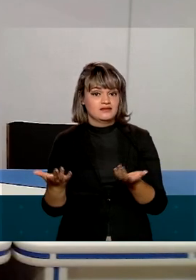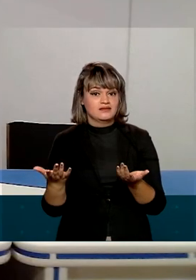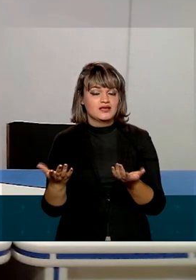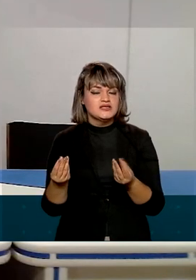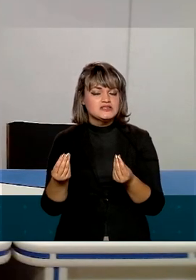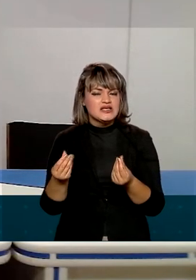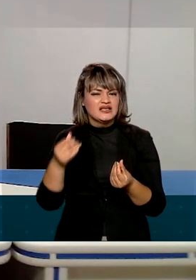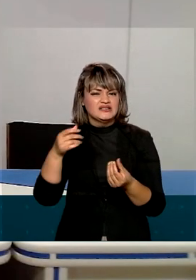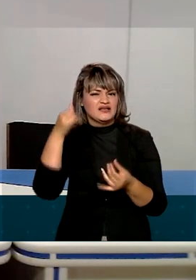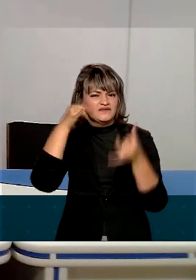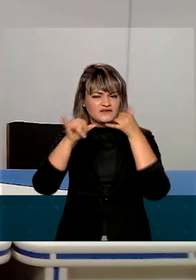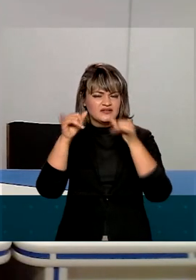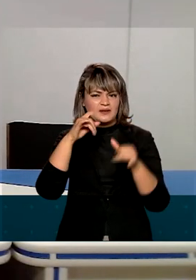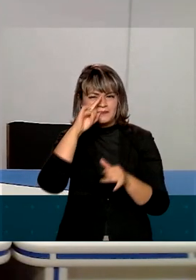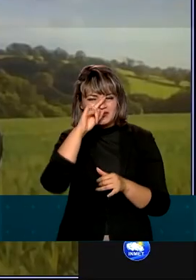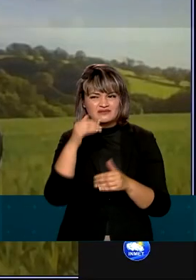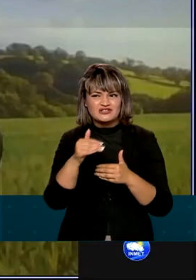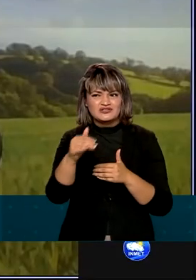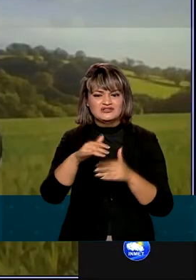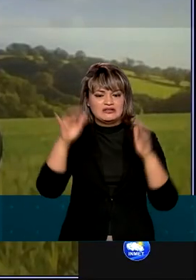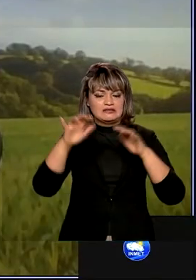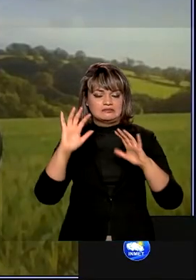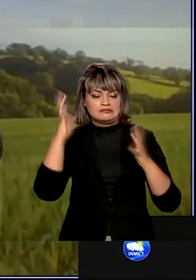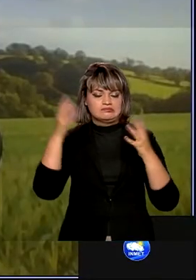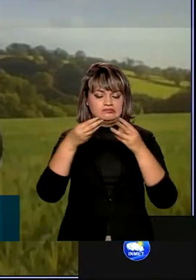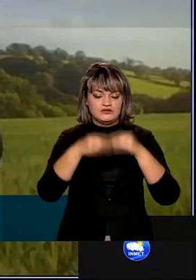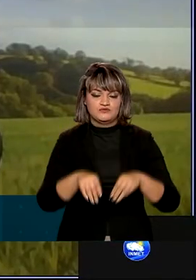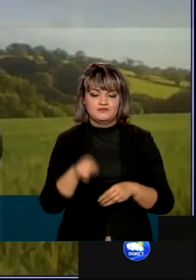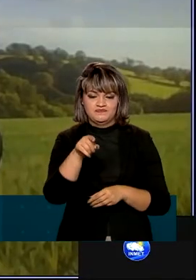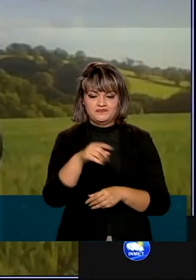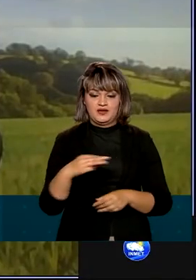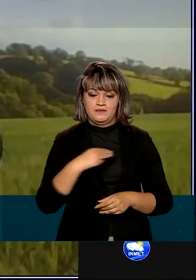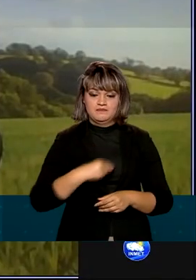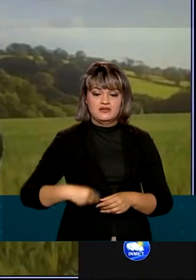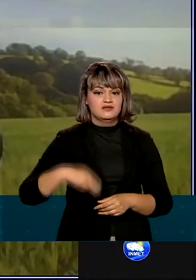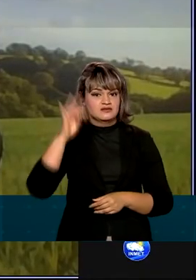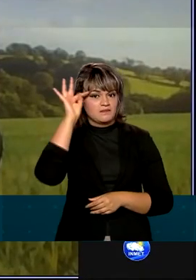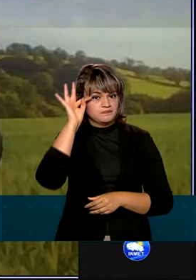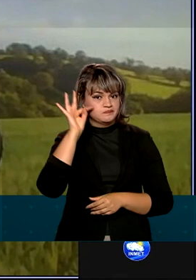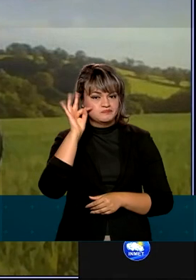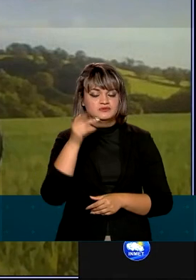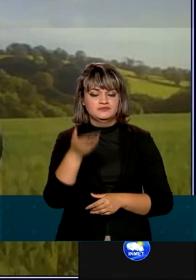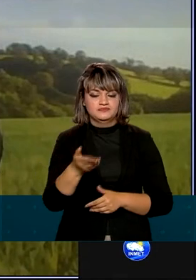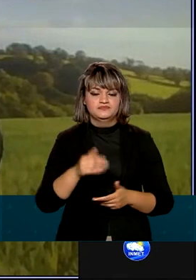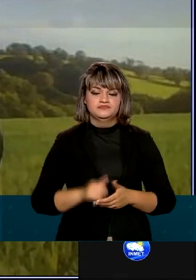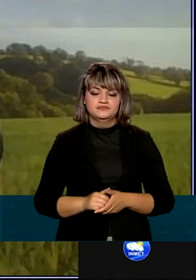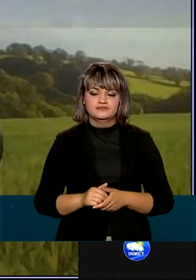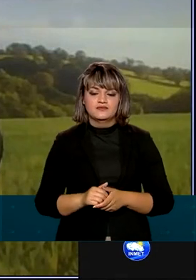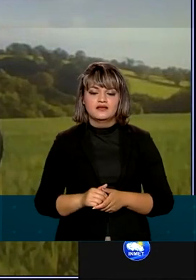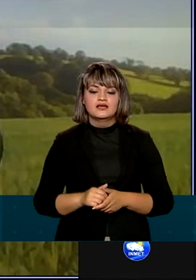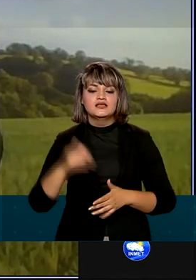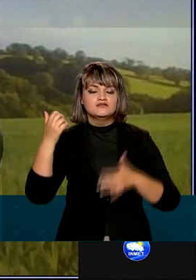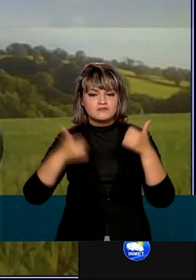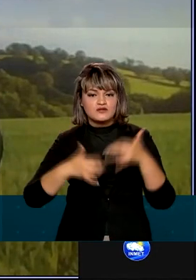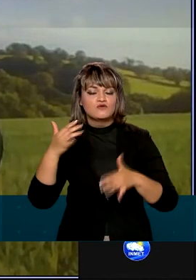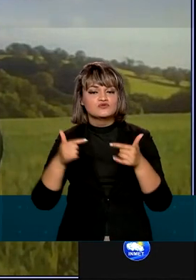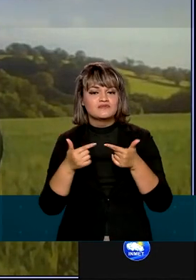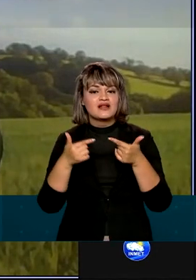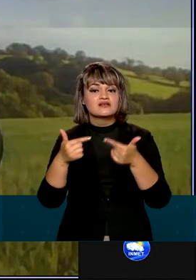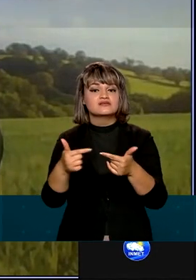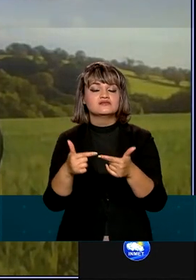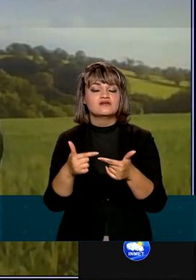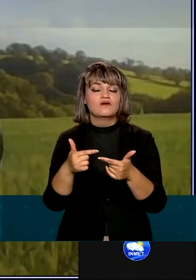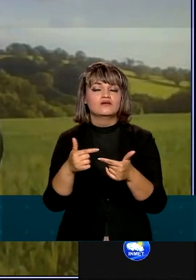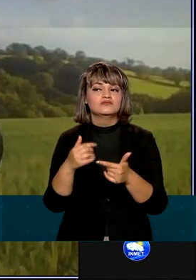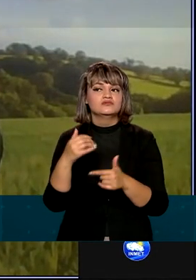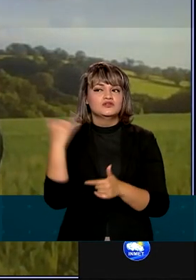mitigar o risco climático. A ministra da Agricultura, Pecuária e Abastecimento falou sobre a importância